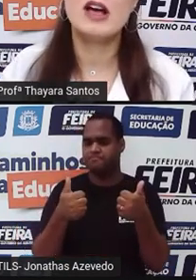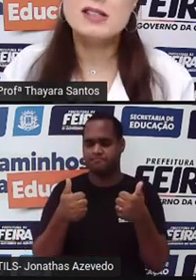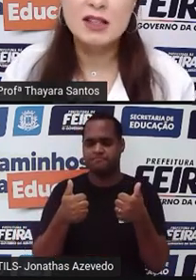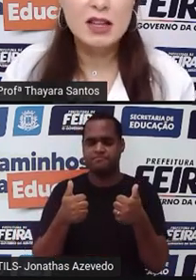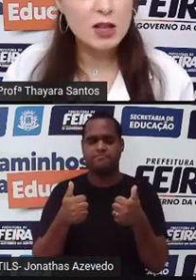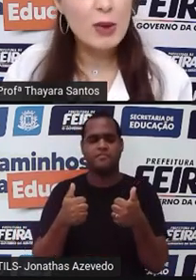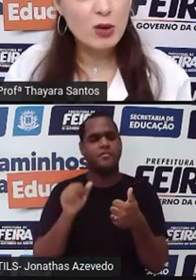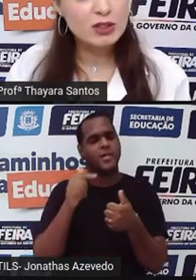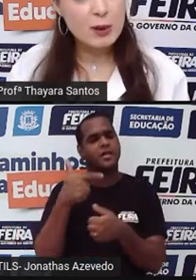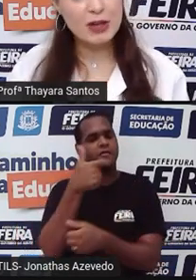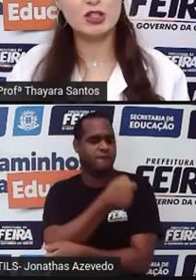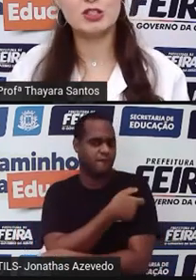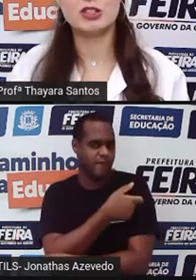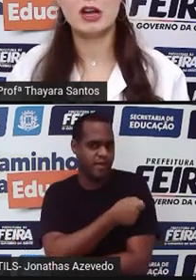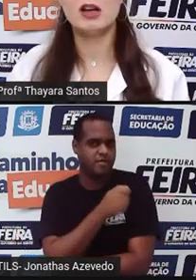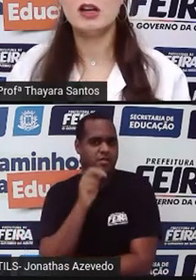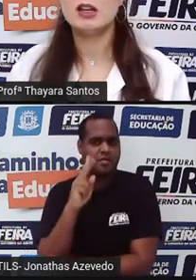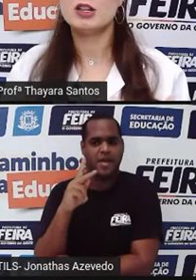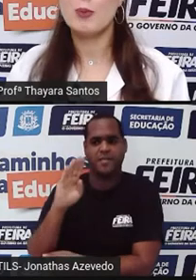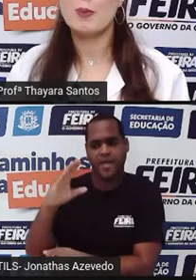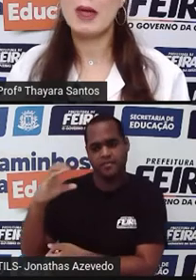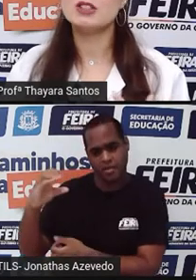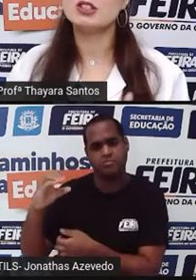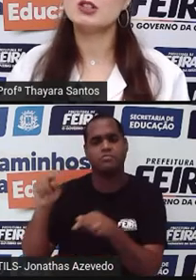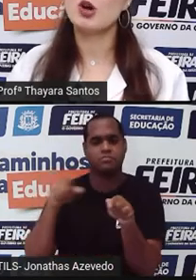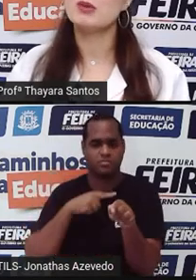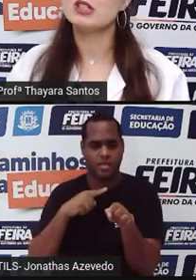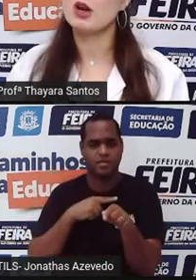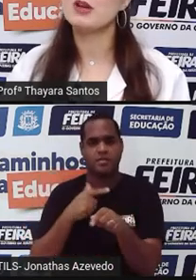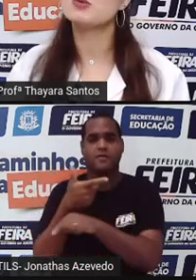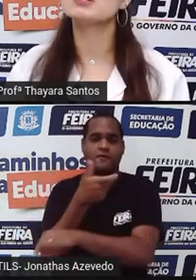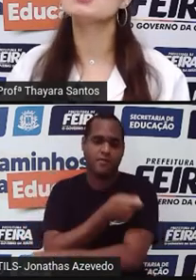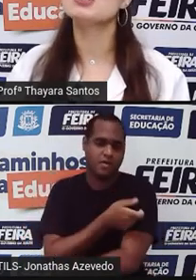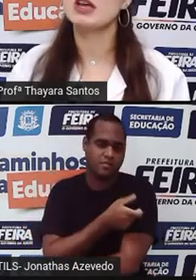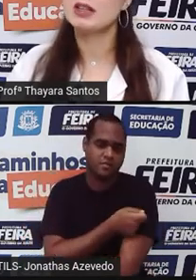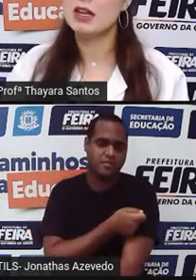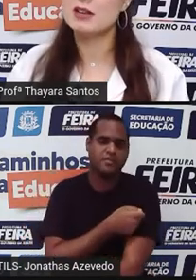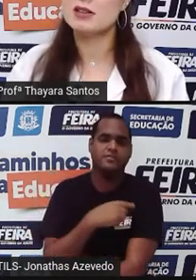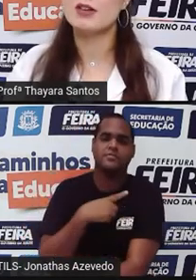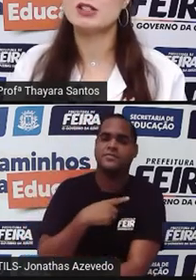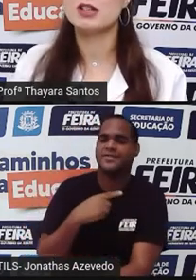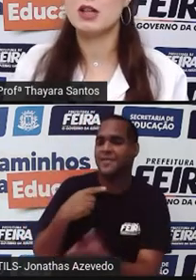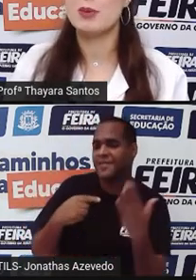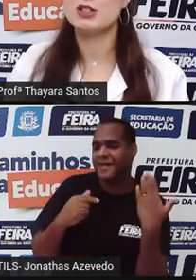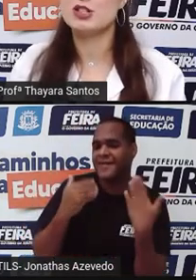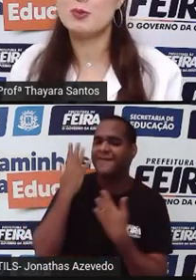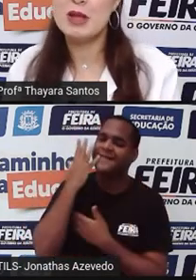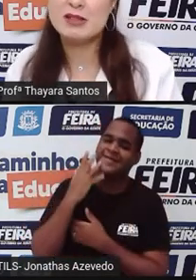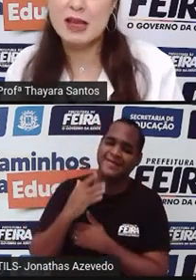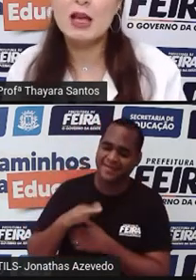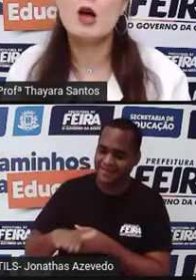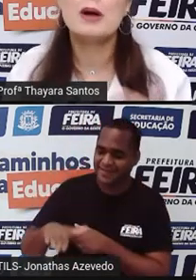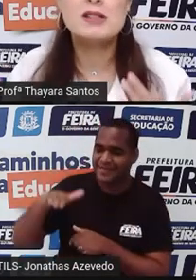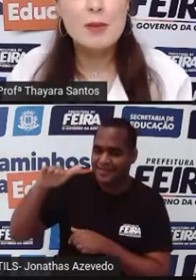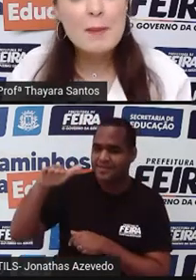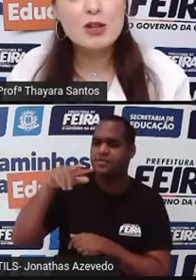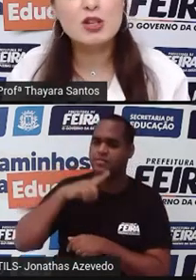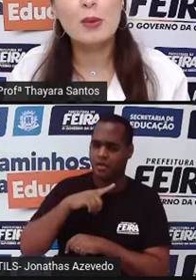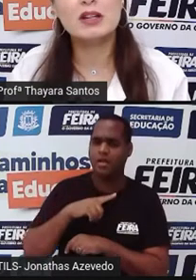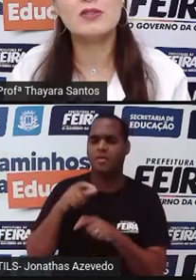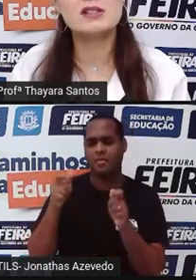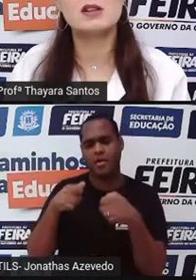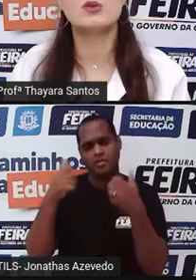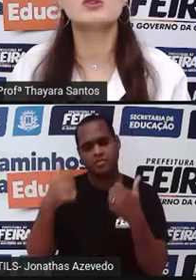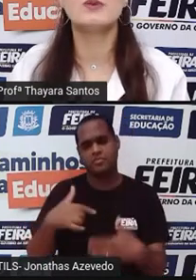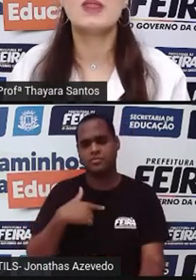Existe vacina também contra a hepatite, tá? Então, a gente toma, geralmente, quando a gente é criança, vacina da hepatite B e C, mas também pode